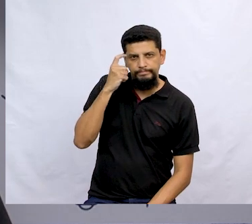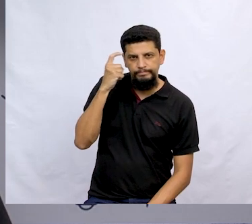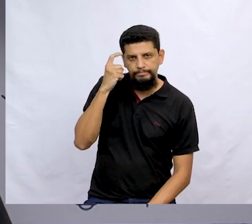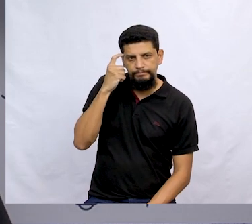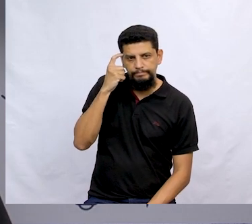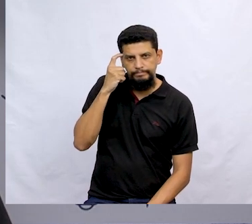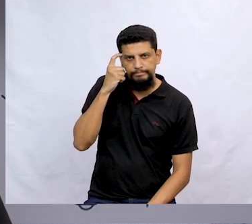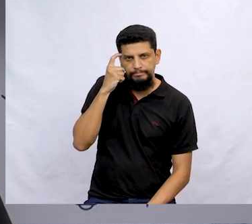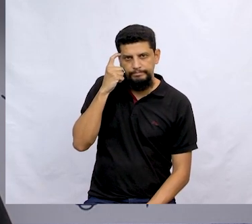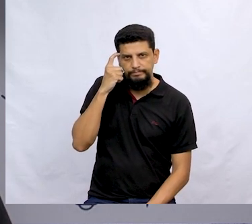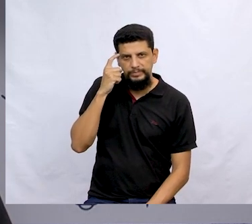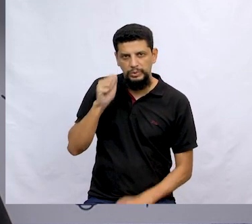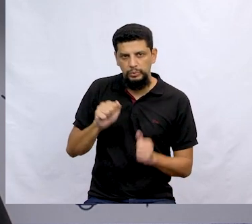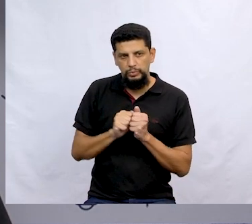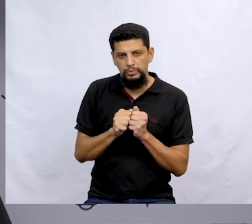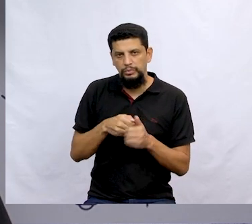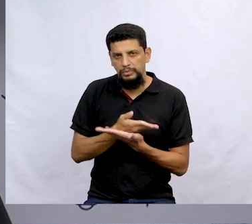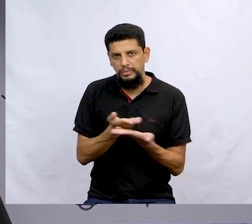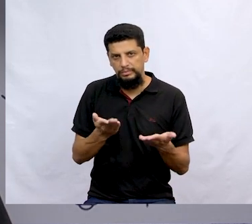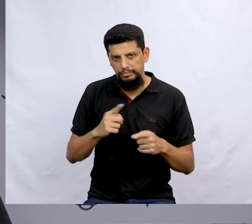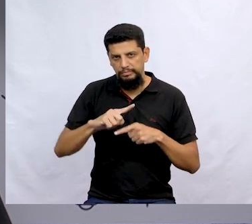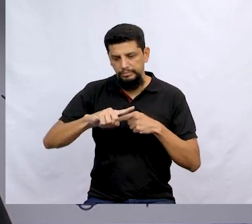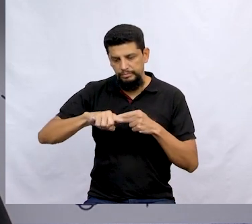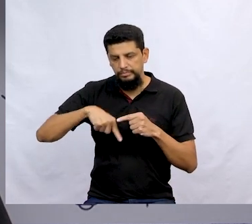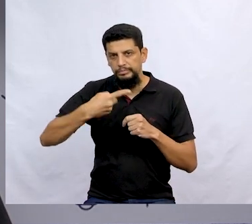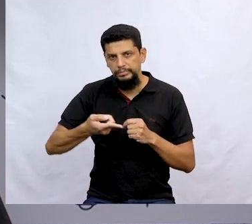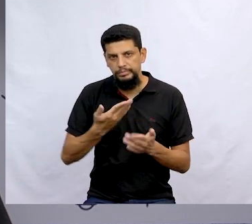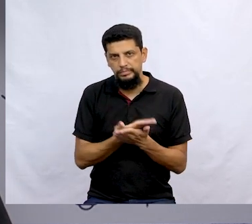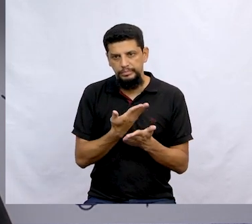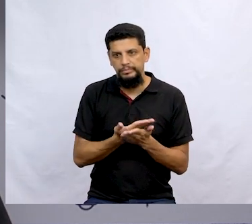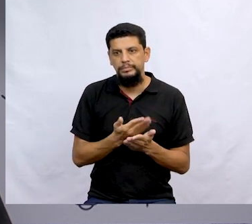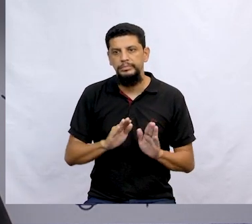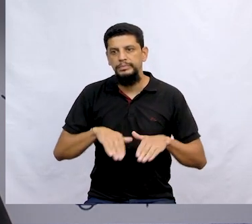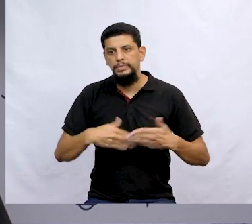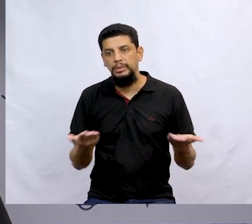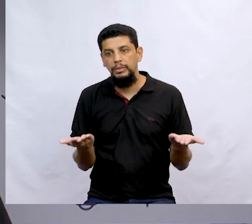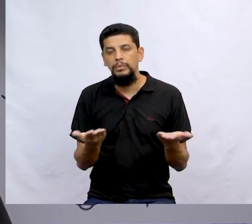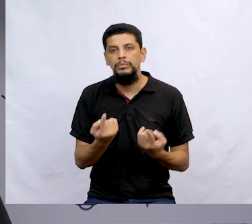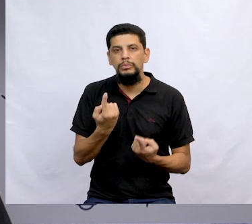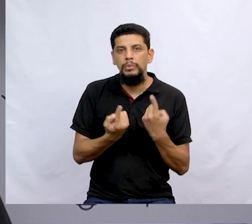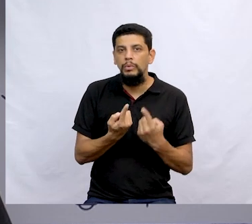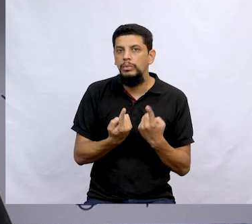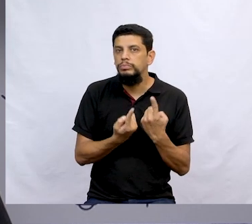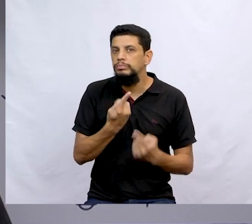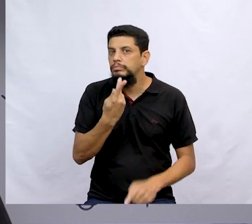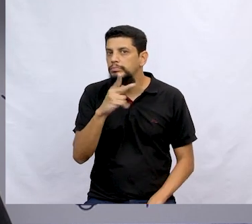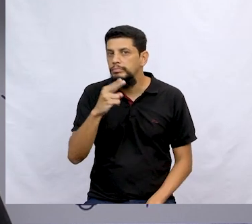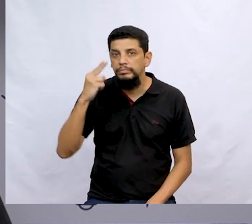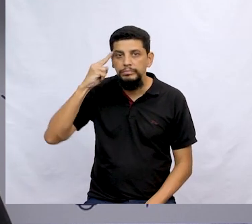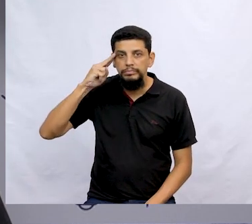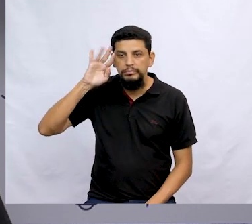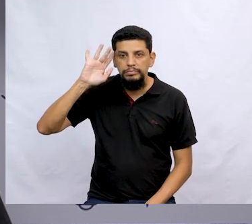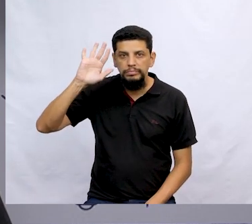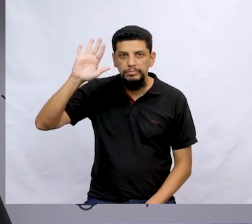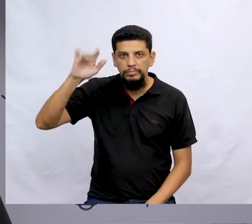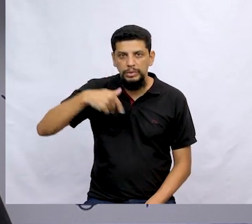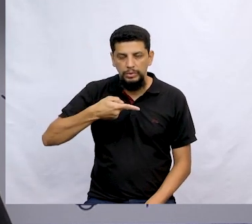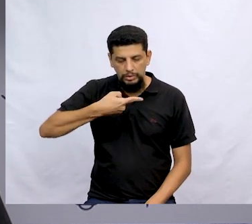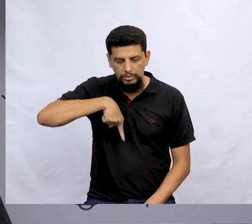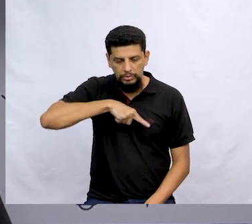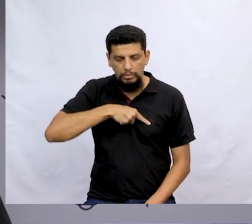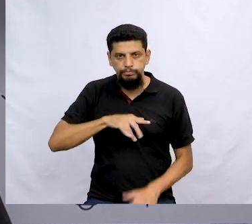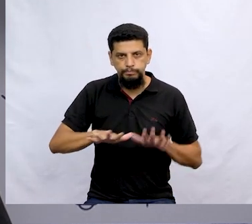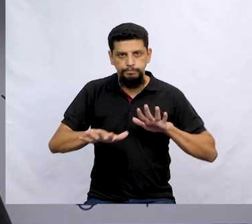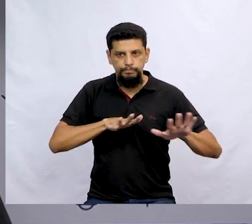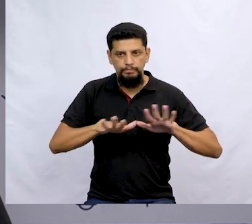contando para alguém aí que estiver junto com você depois da aula, certo? Gente, então, olha lá. Qual é o seu sonho? O sonho, então, é o que nos